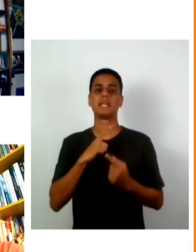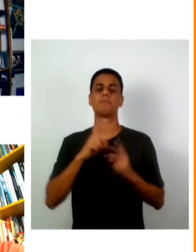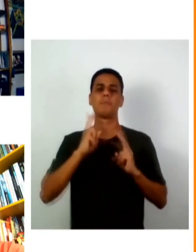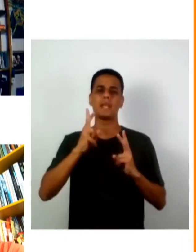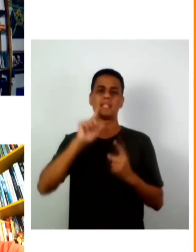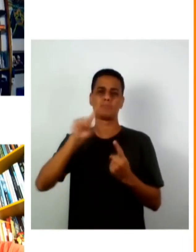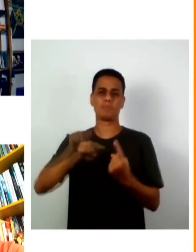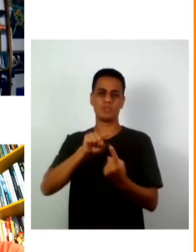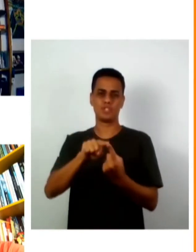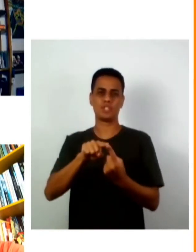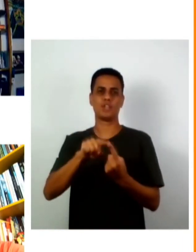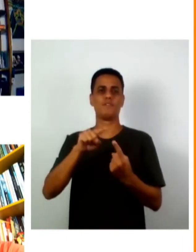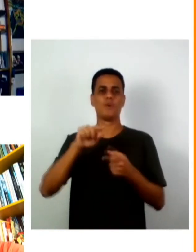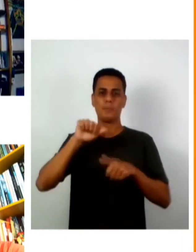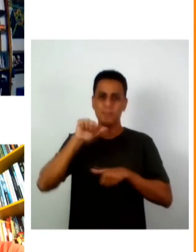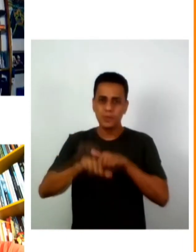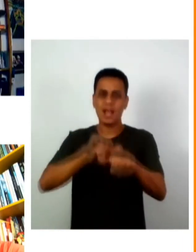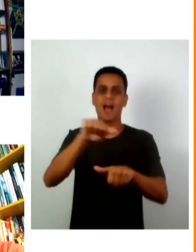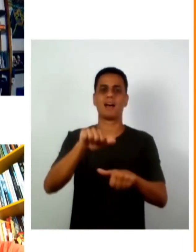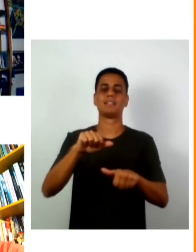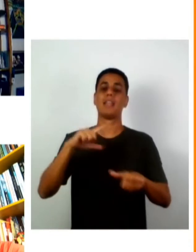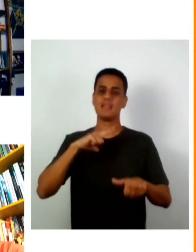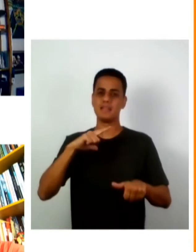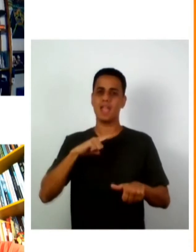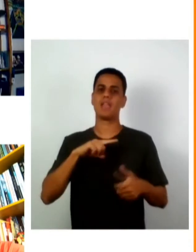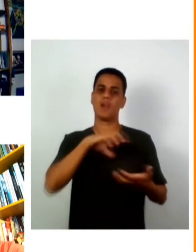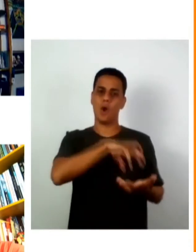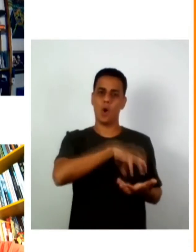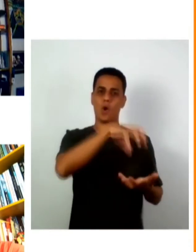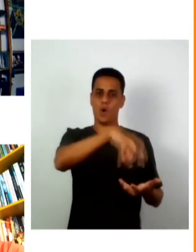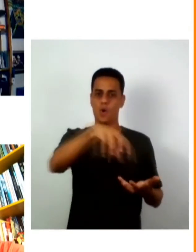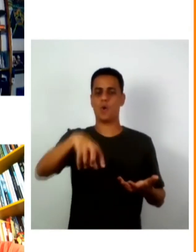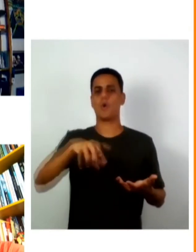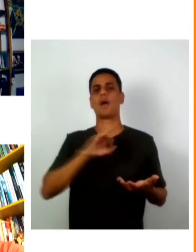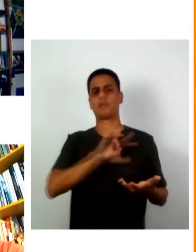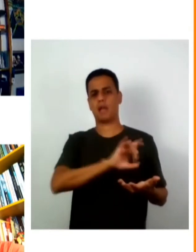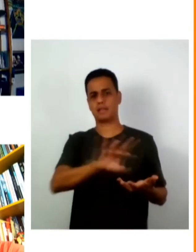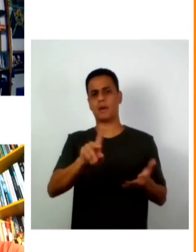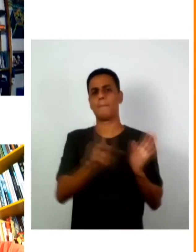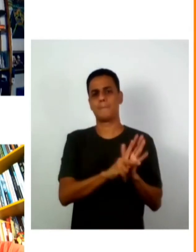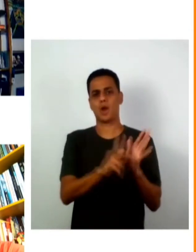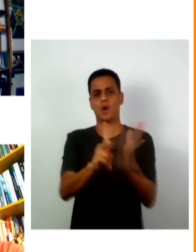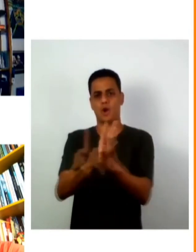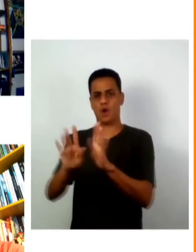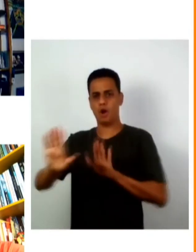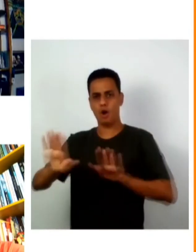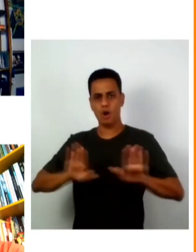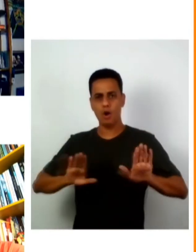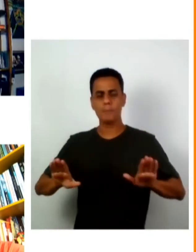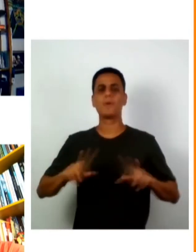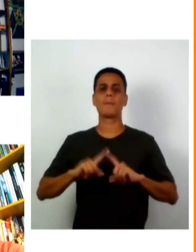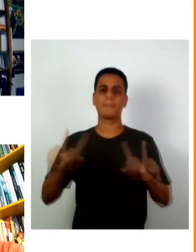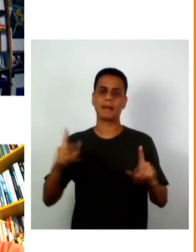mudança e várias organizações juntas cada um com sua especificidade pudesse fazer uma interferência nessa teoria